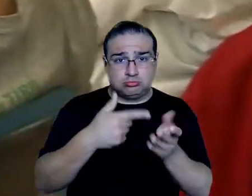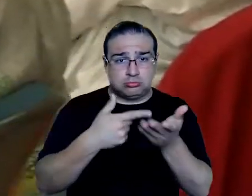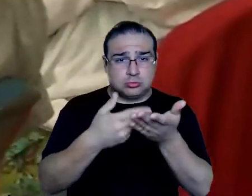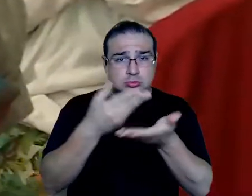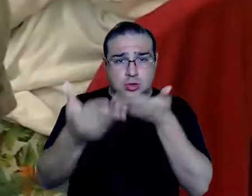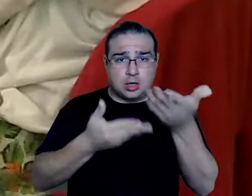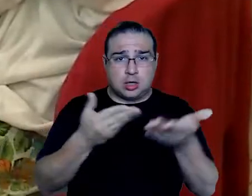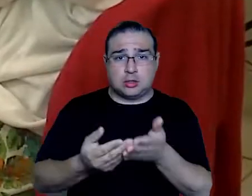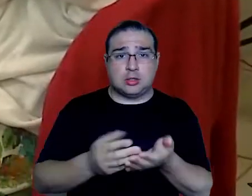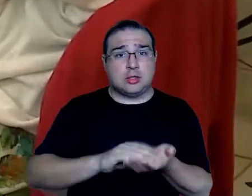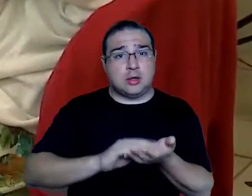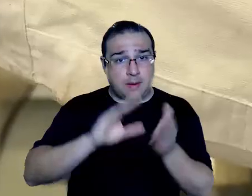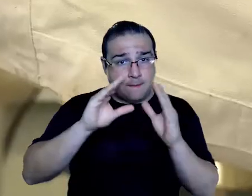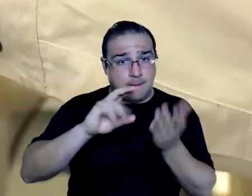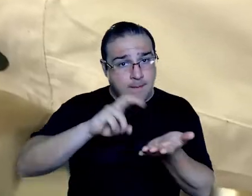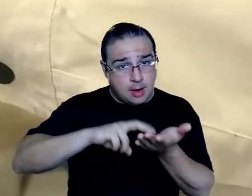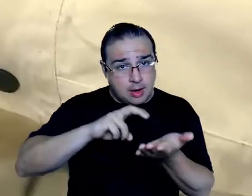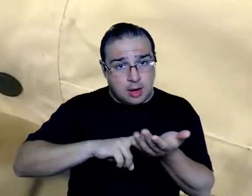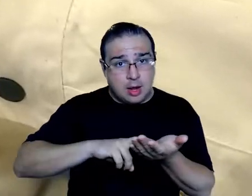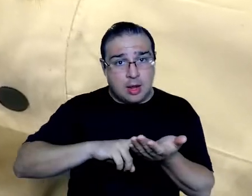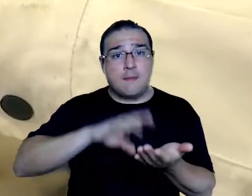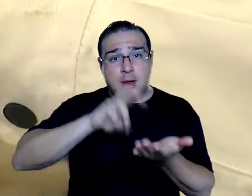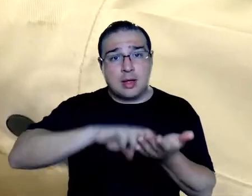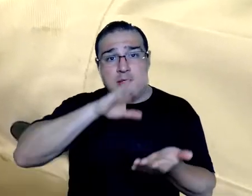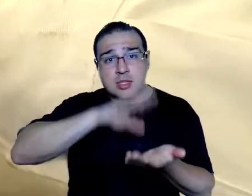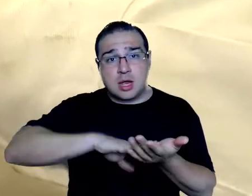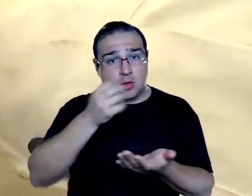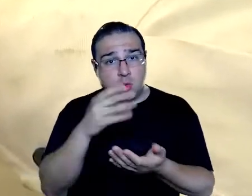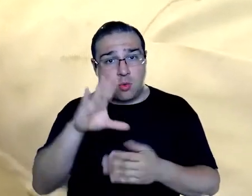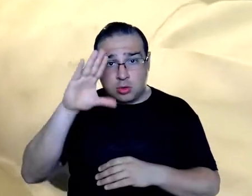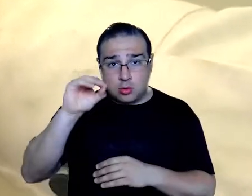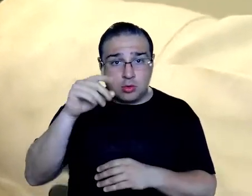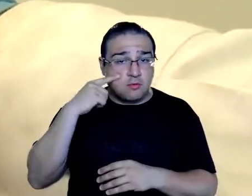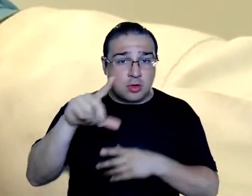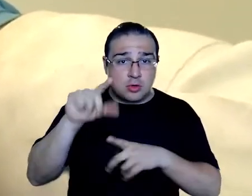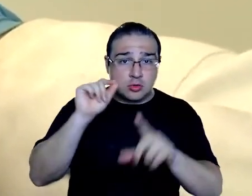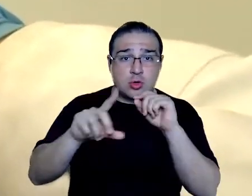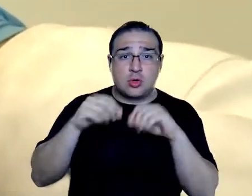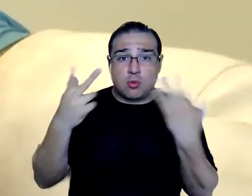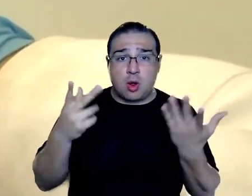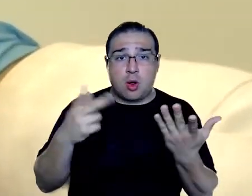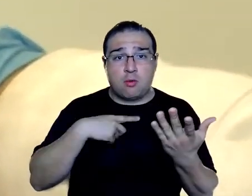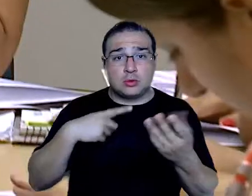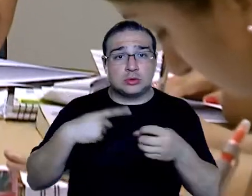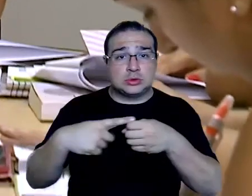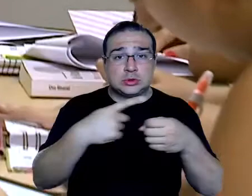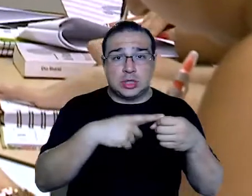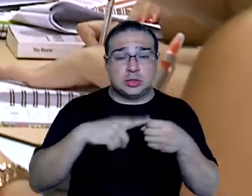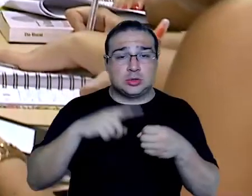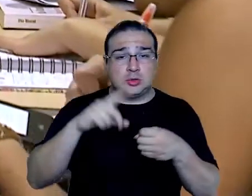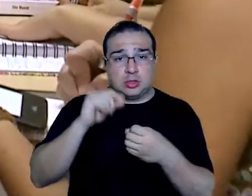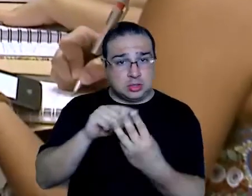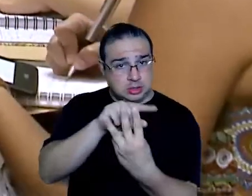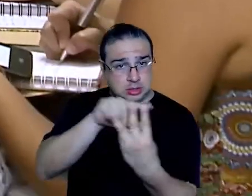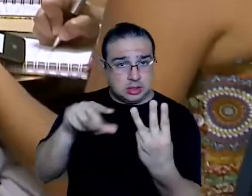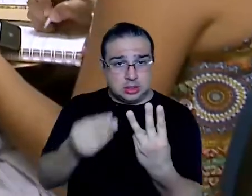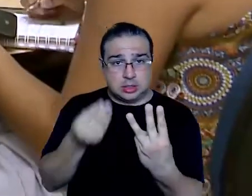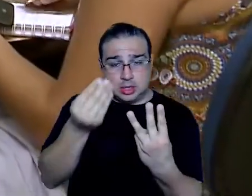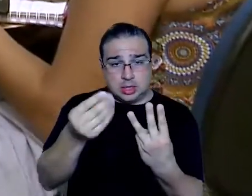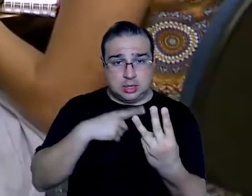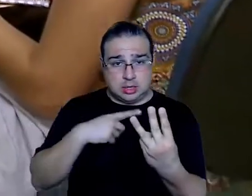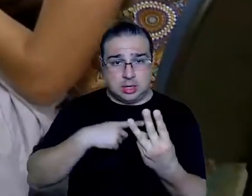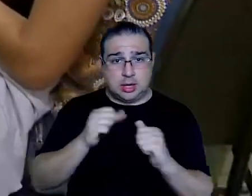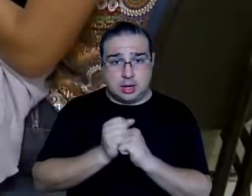ofertada nos períodos matutino, integral ou noturno, dependendo da unidade escolhida. Nas três são oferecidas as